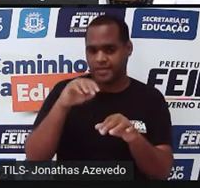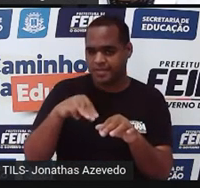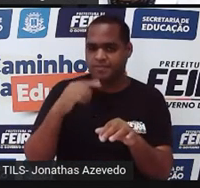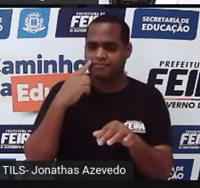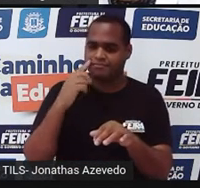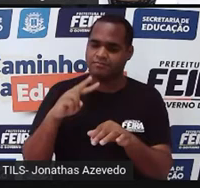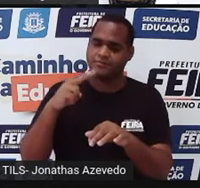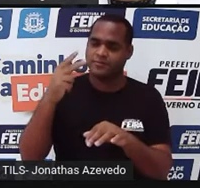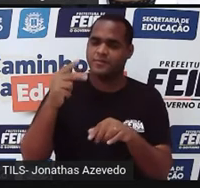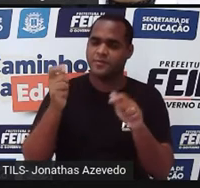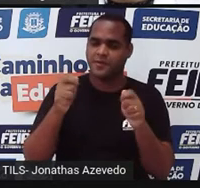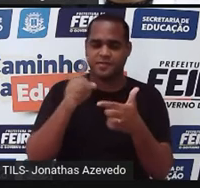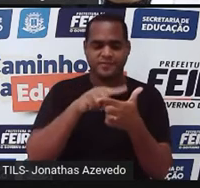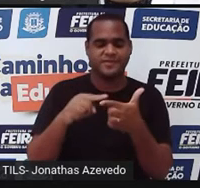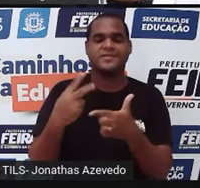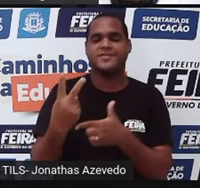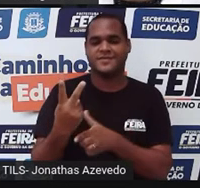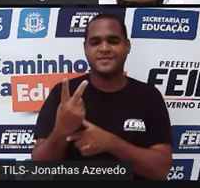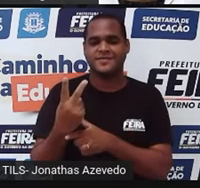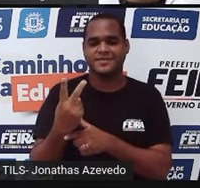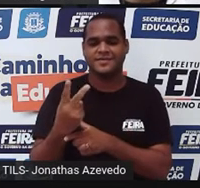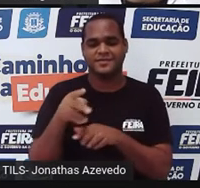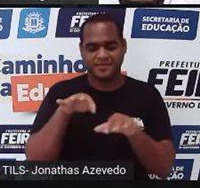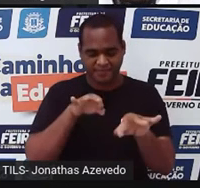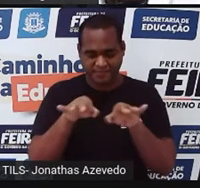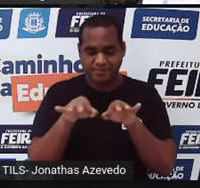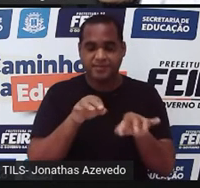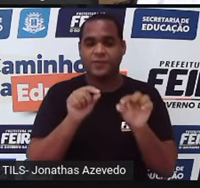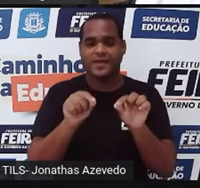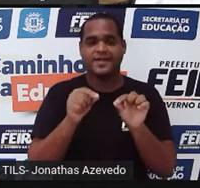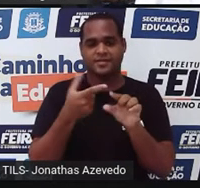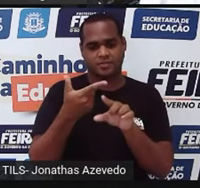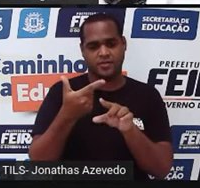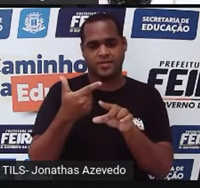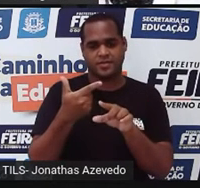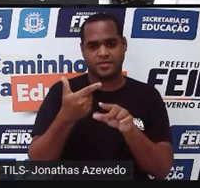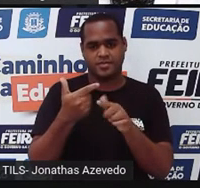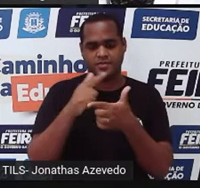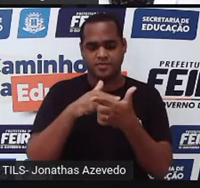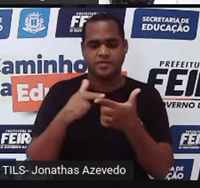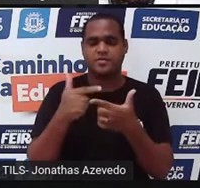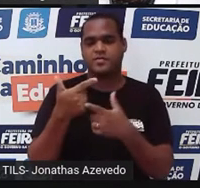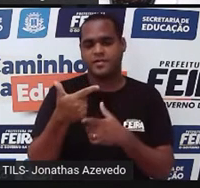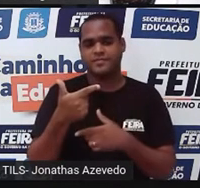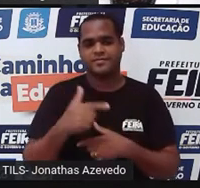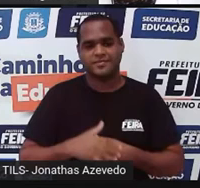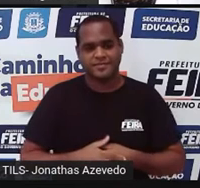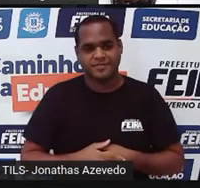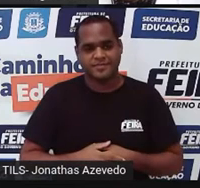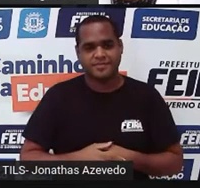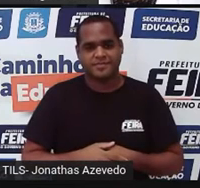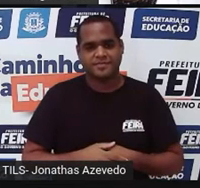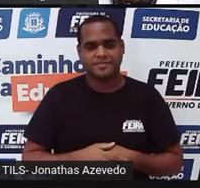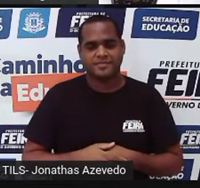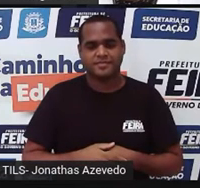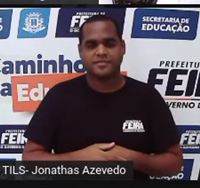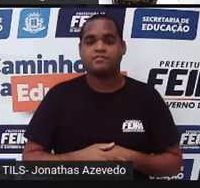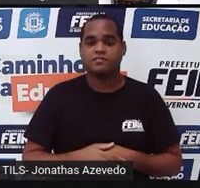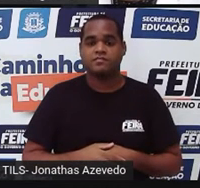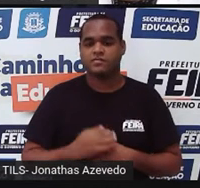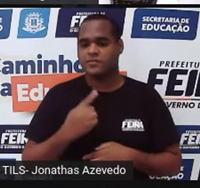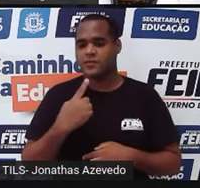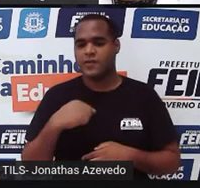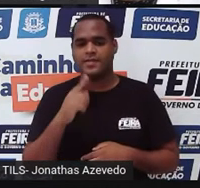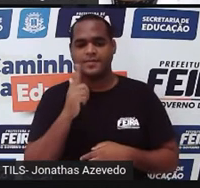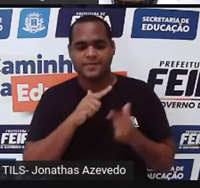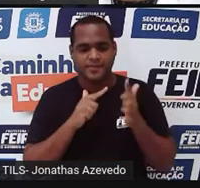quadrados para dividir por dois. É só fazer doze dividido por dois. Tá bom? E aí, quando a gente